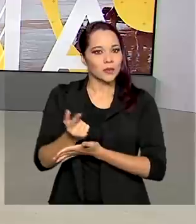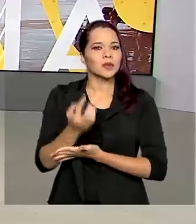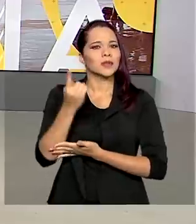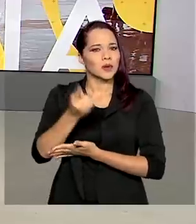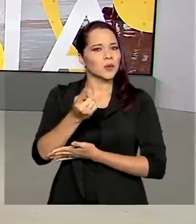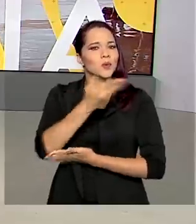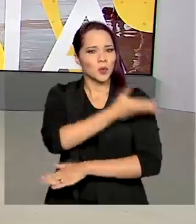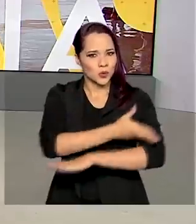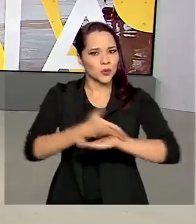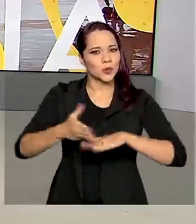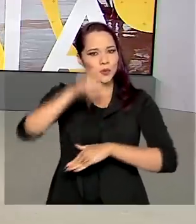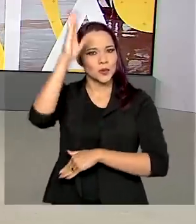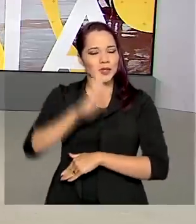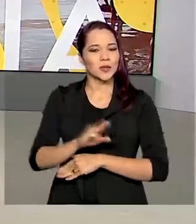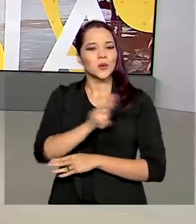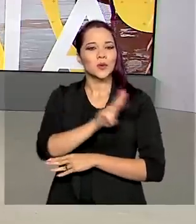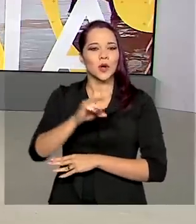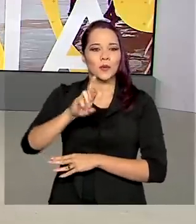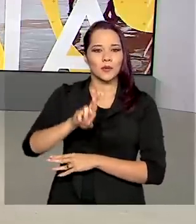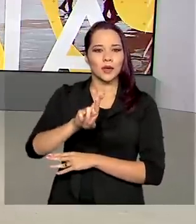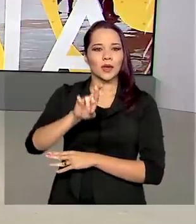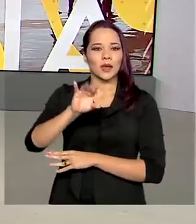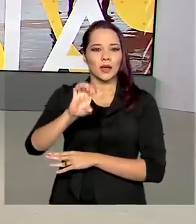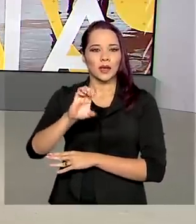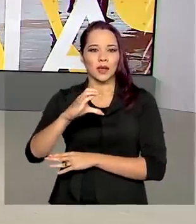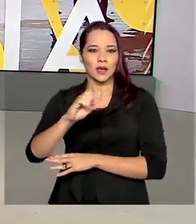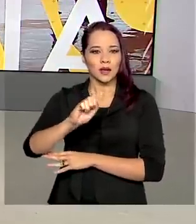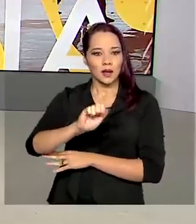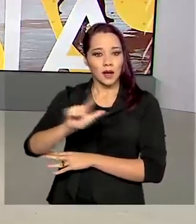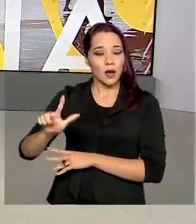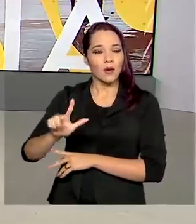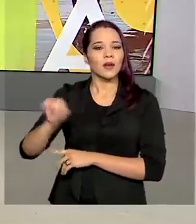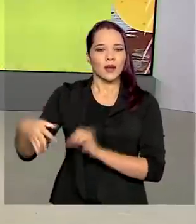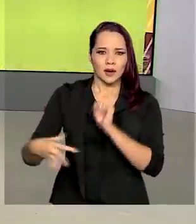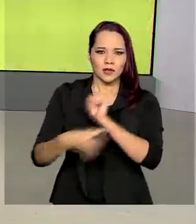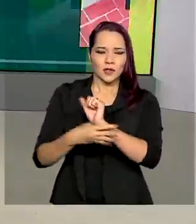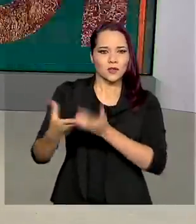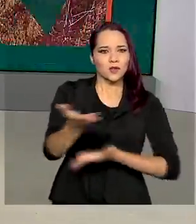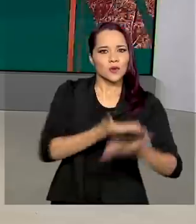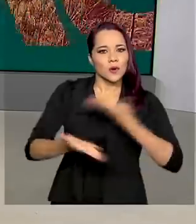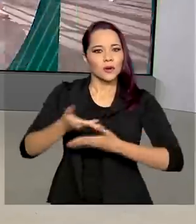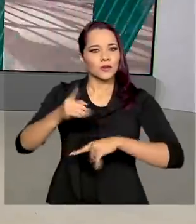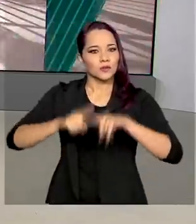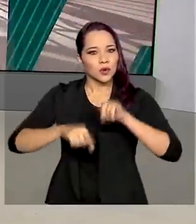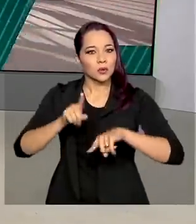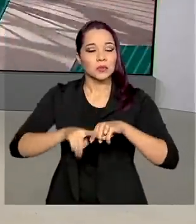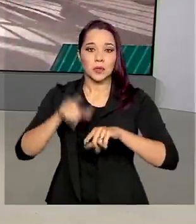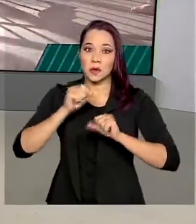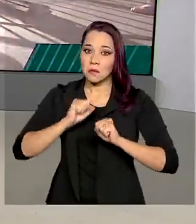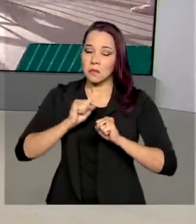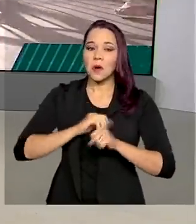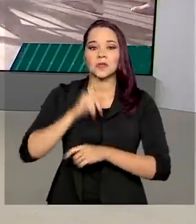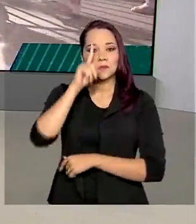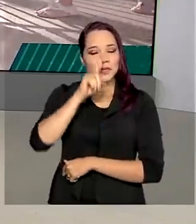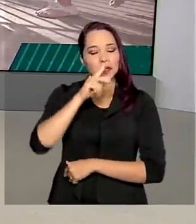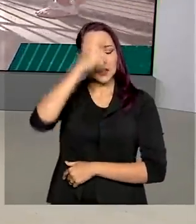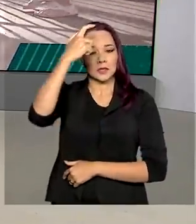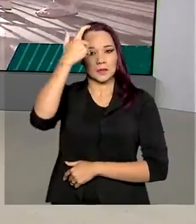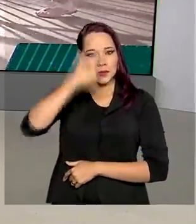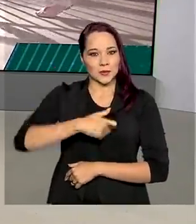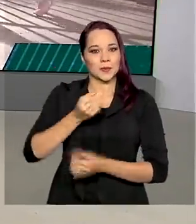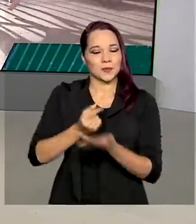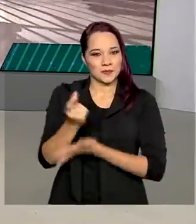se consolidou no Brasil, o chamado recall, que é a garantia da troca de produtos que podem apresentar risco ao